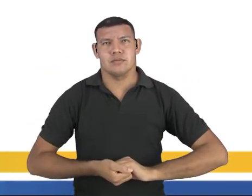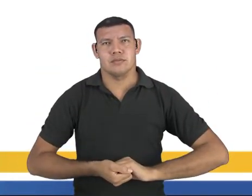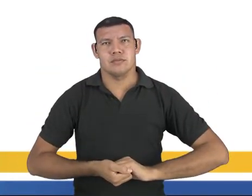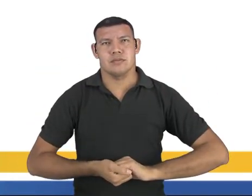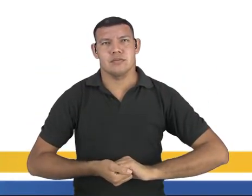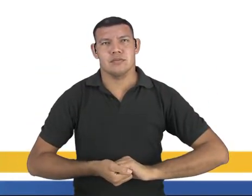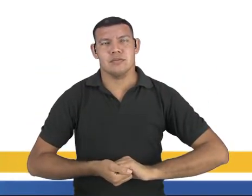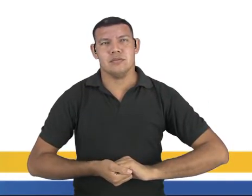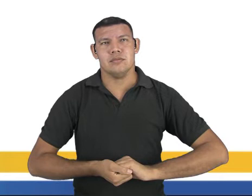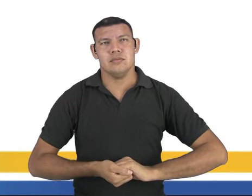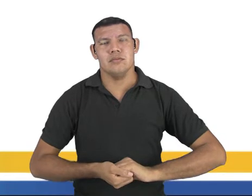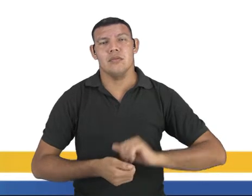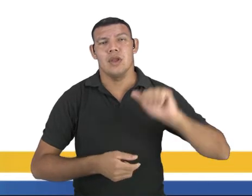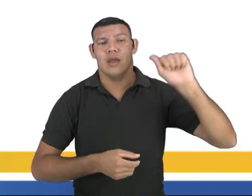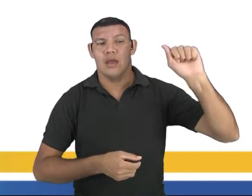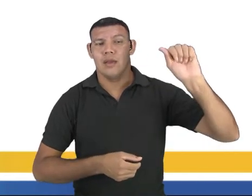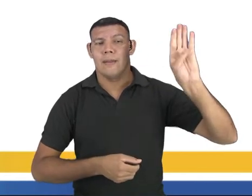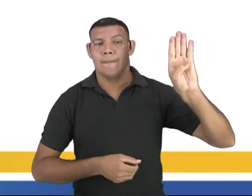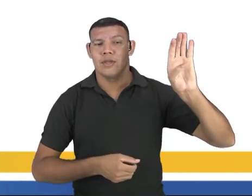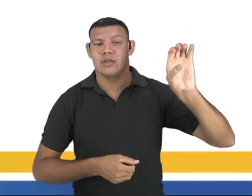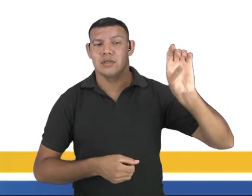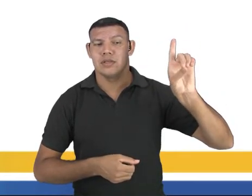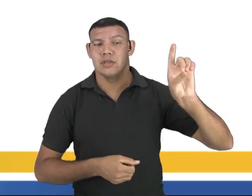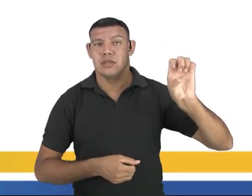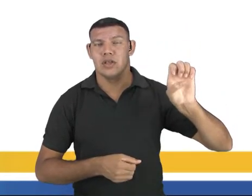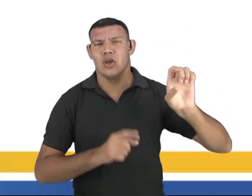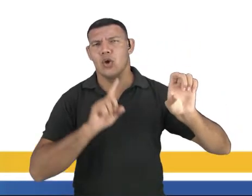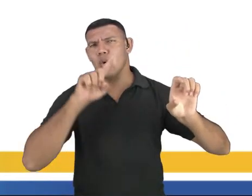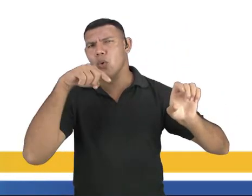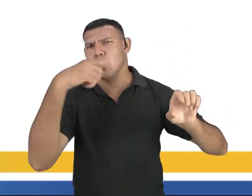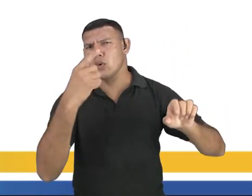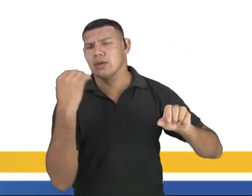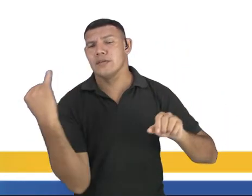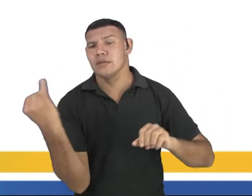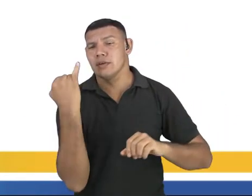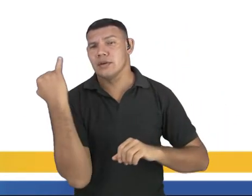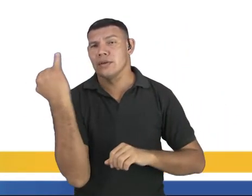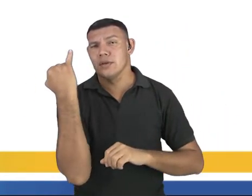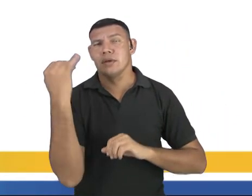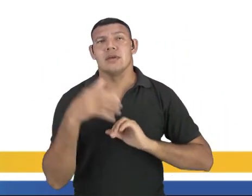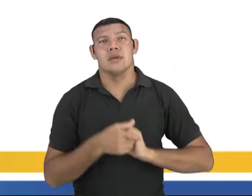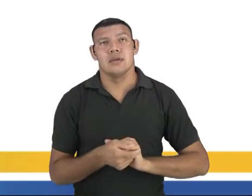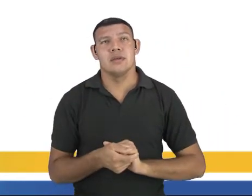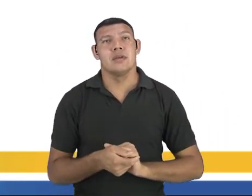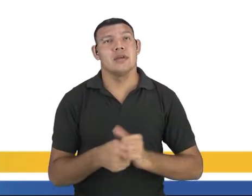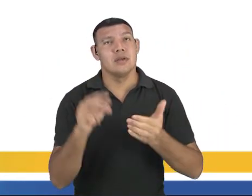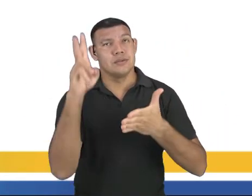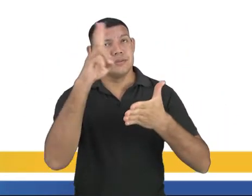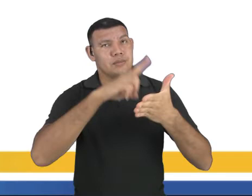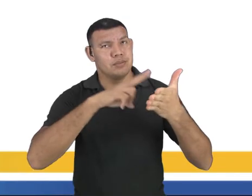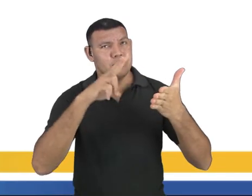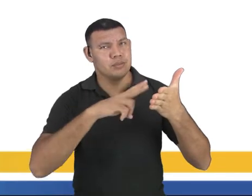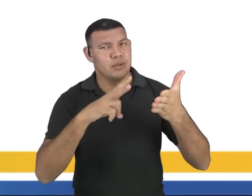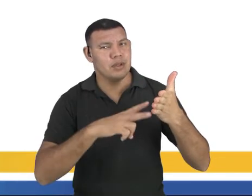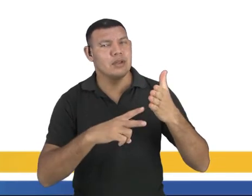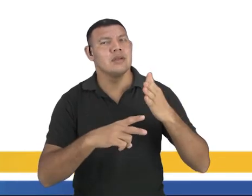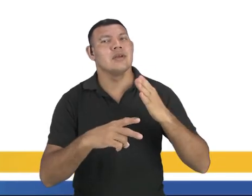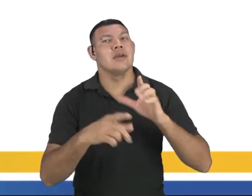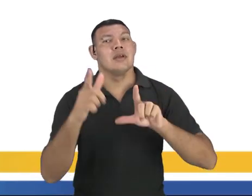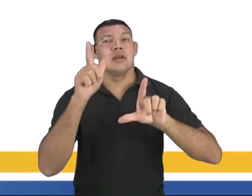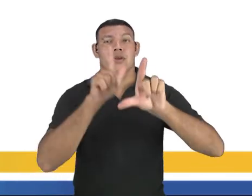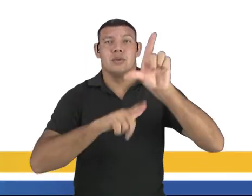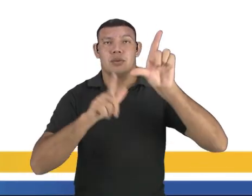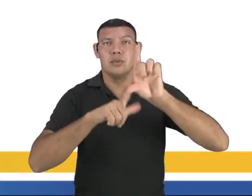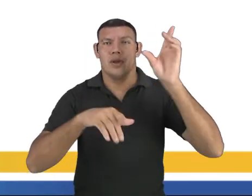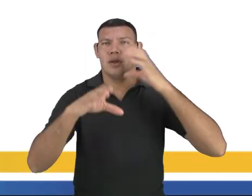E aí nós temos as alternativas. Outra coisa, leitura do trecho da música. É muito importante